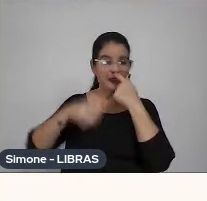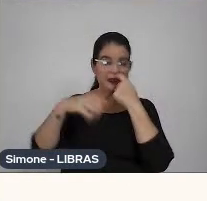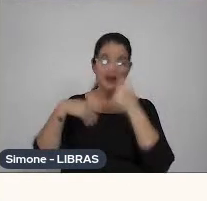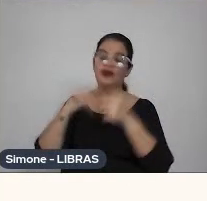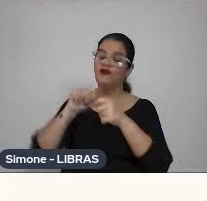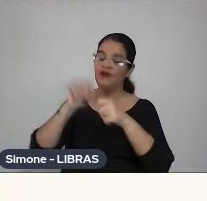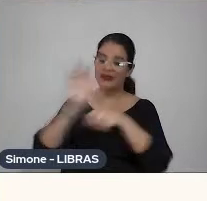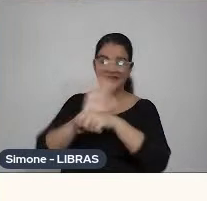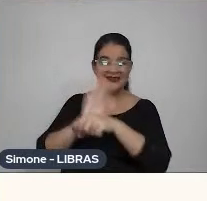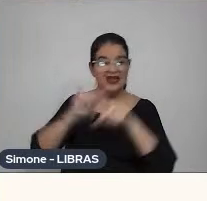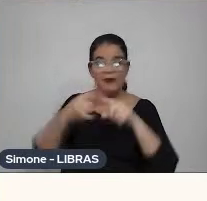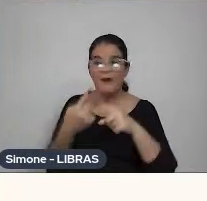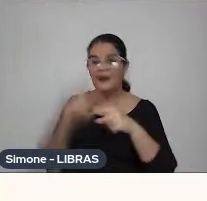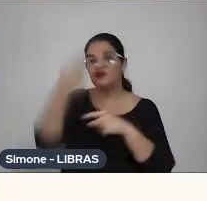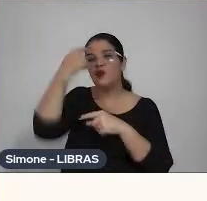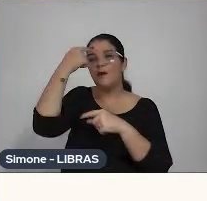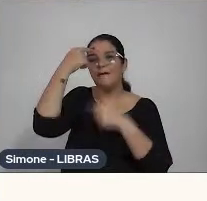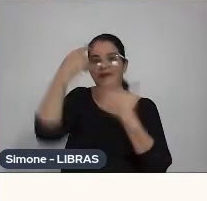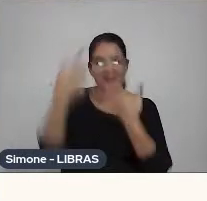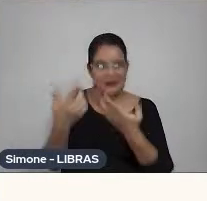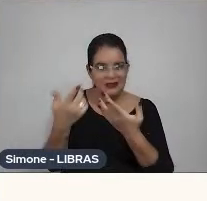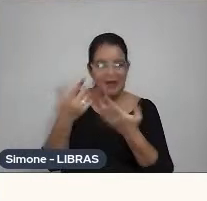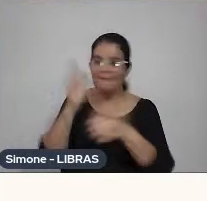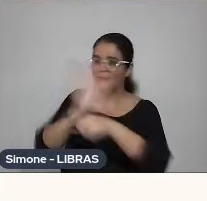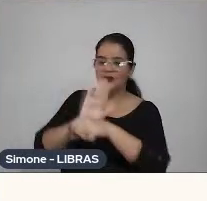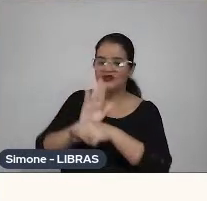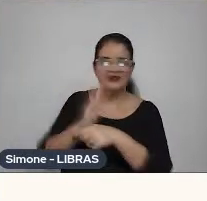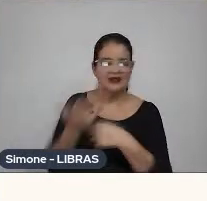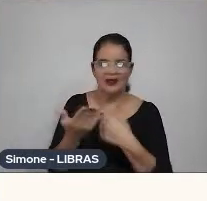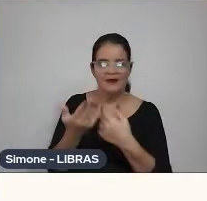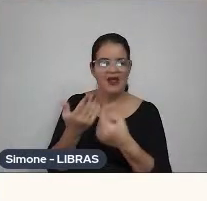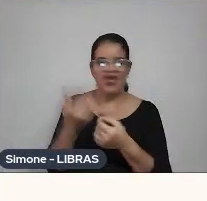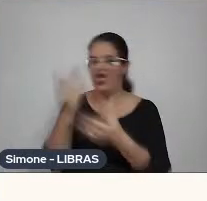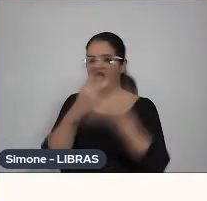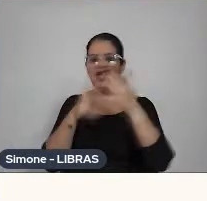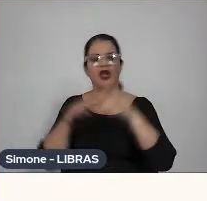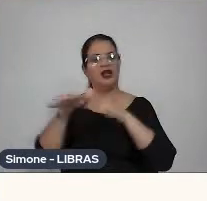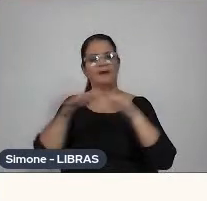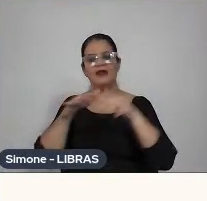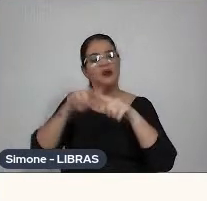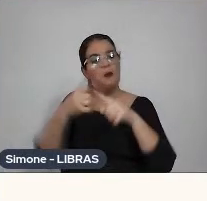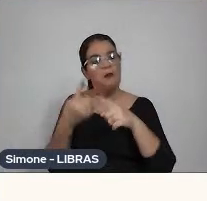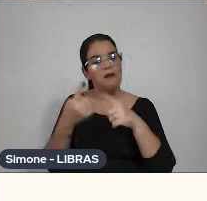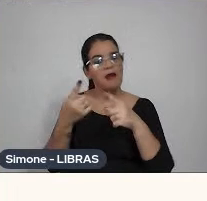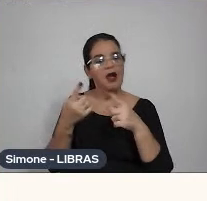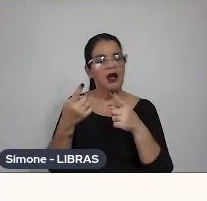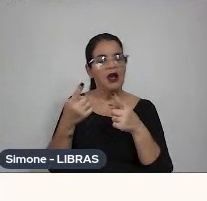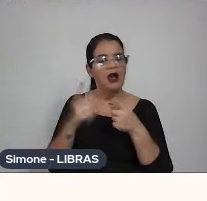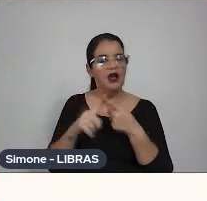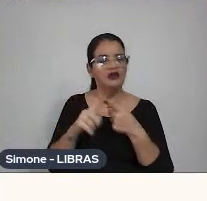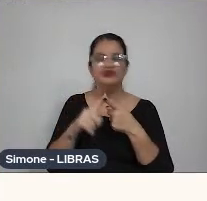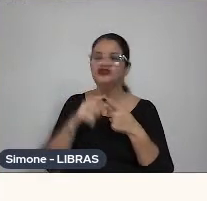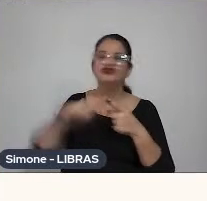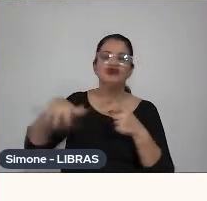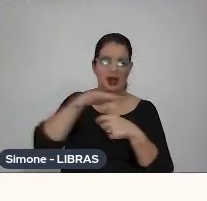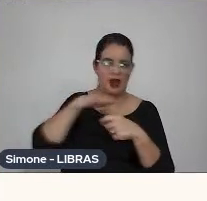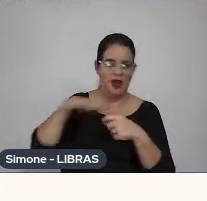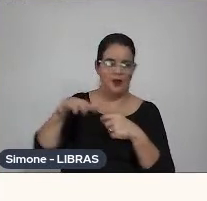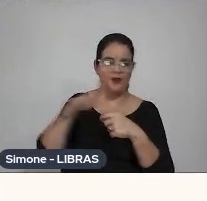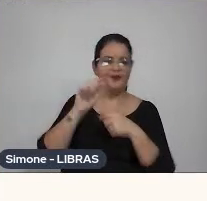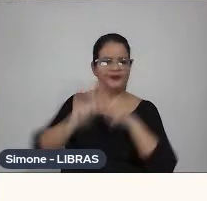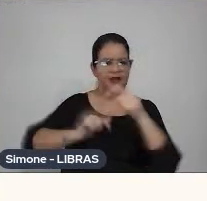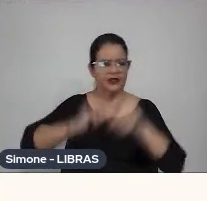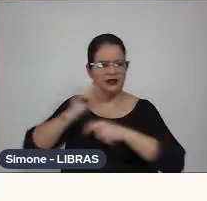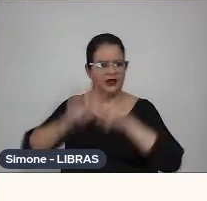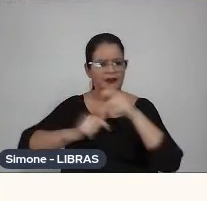cinema, mas não com pensamento em cinema, em animação, mas com pensamento em live action de maneira geral, né, trabalhar com